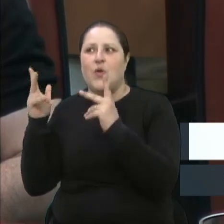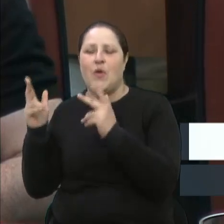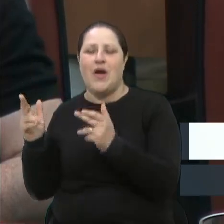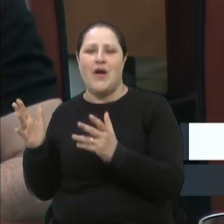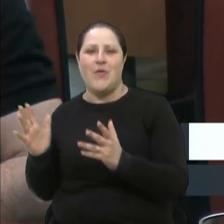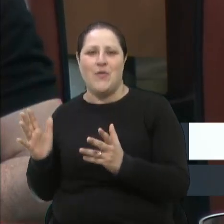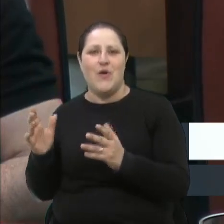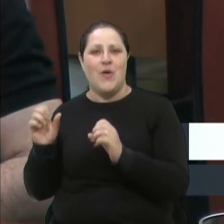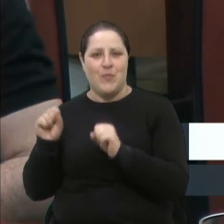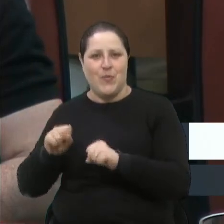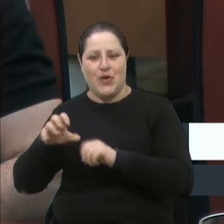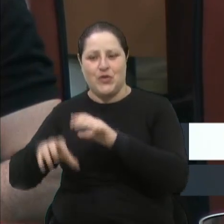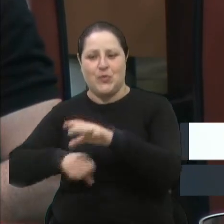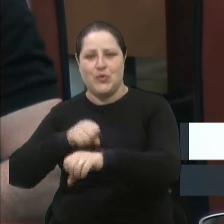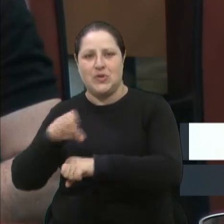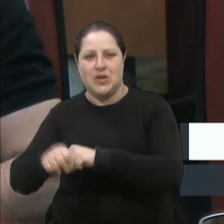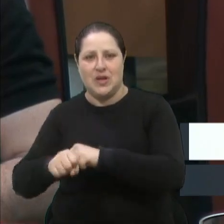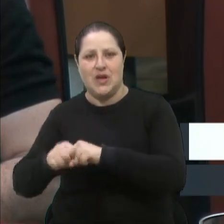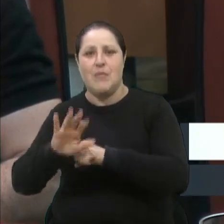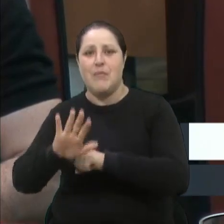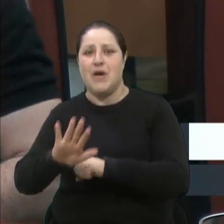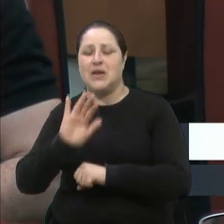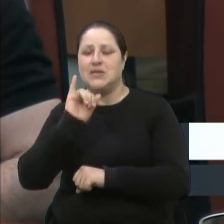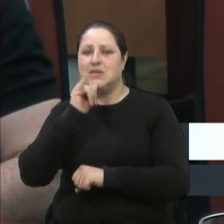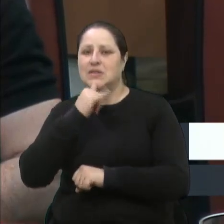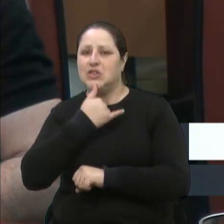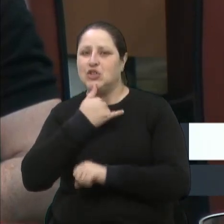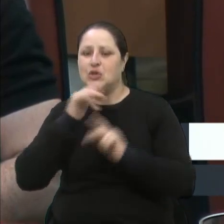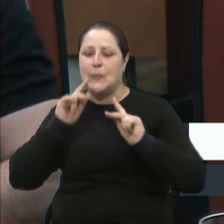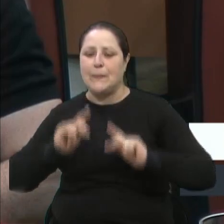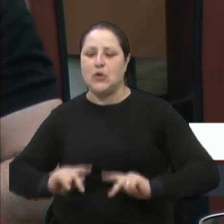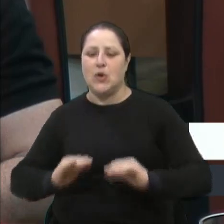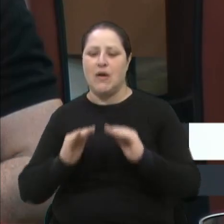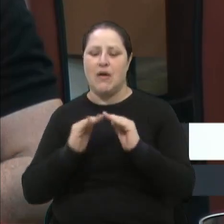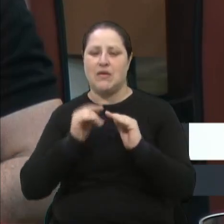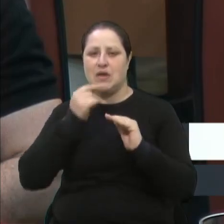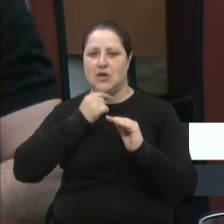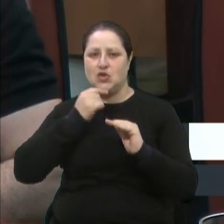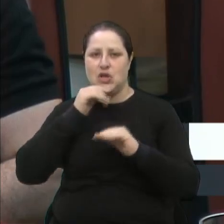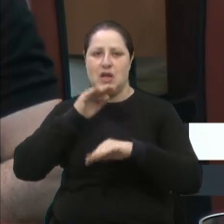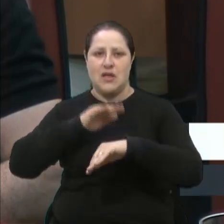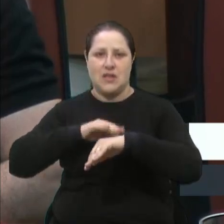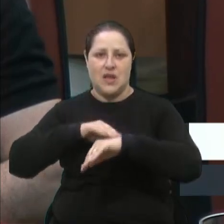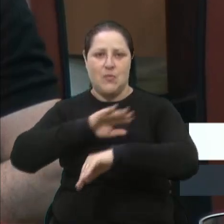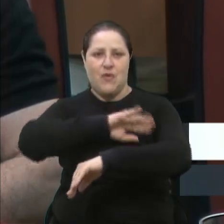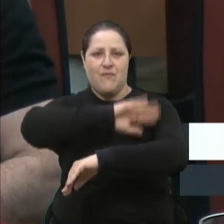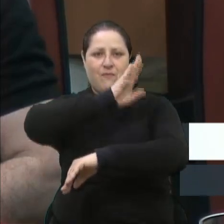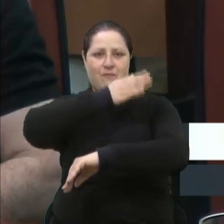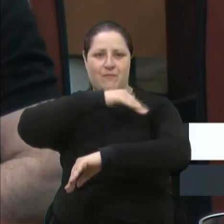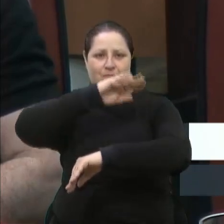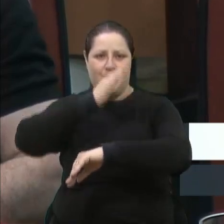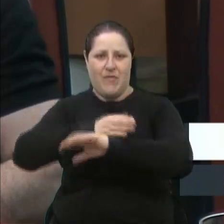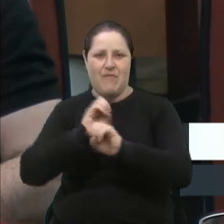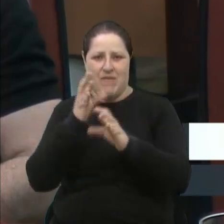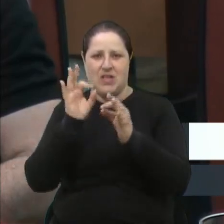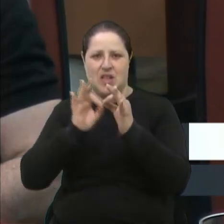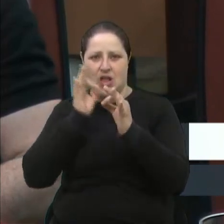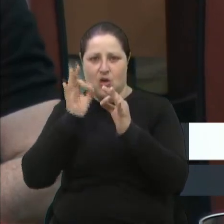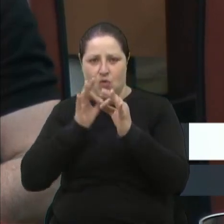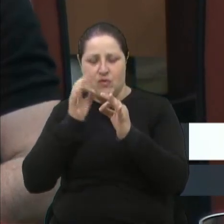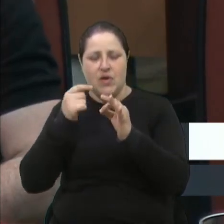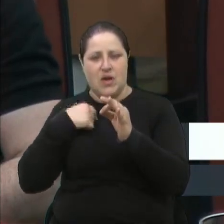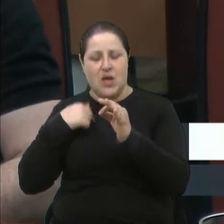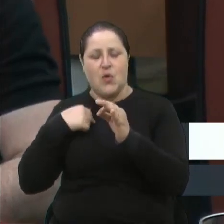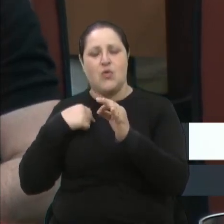e é muito triste para esse morador de Caxias, vereador D'Ambrosio, numa festa da uva, que eu estava chegando em casa, na hora do meio-dia, tinha ido ao